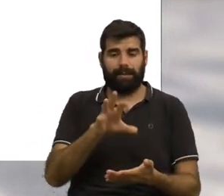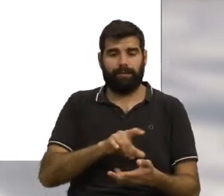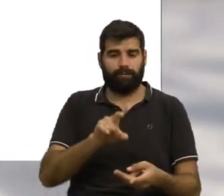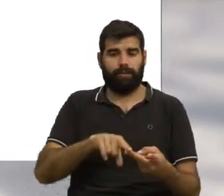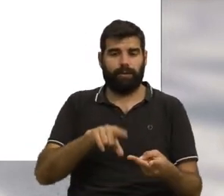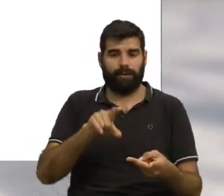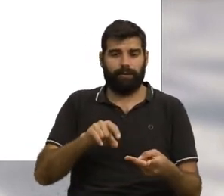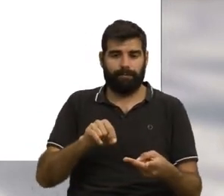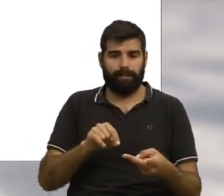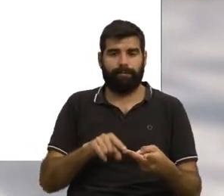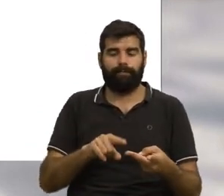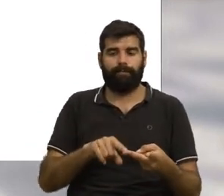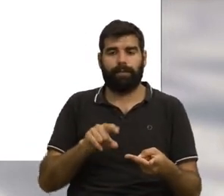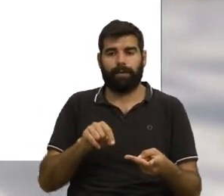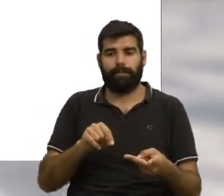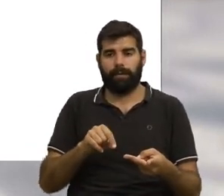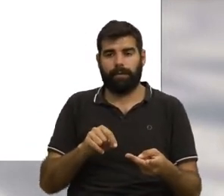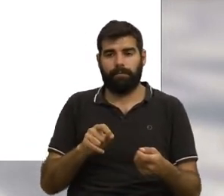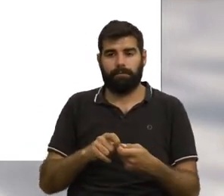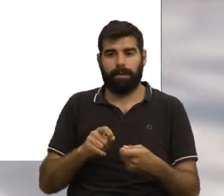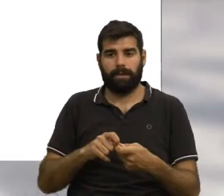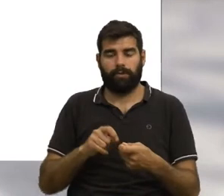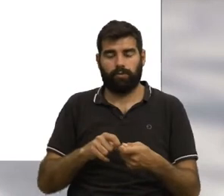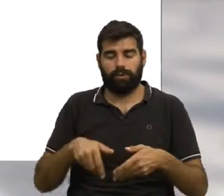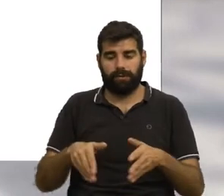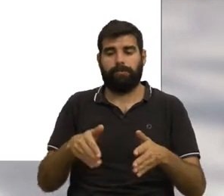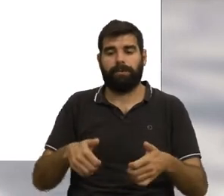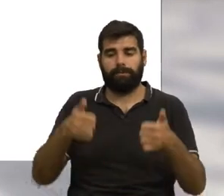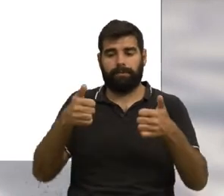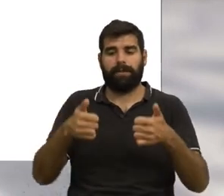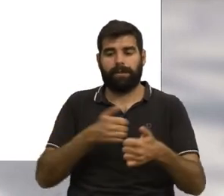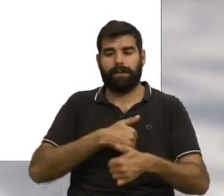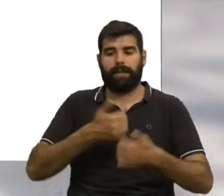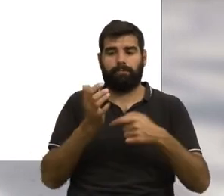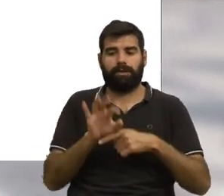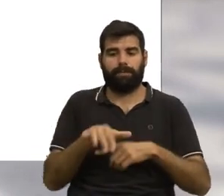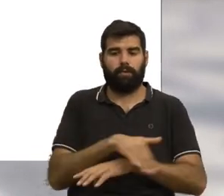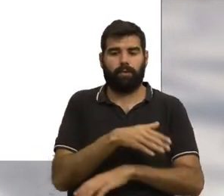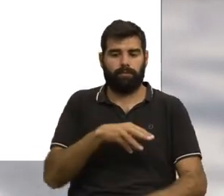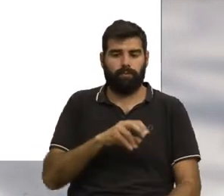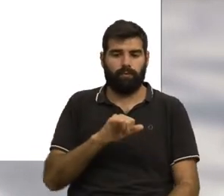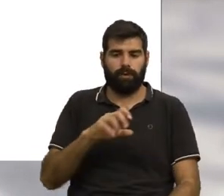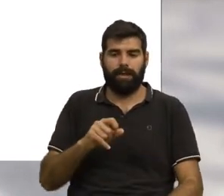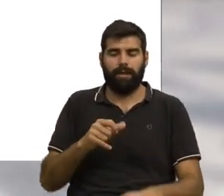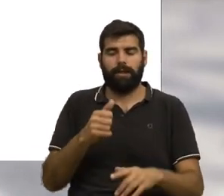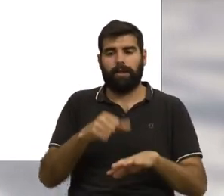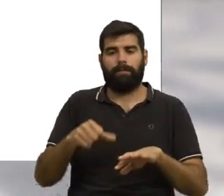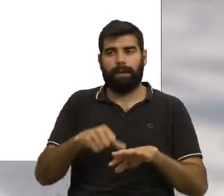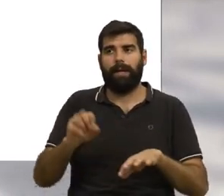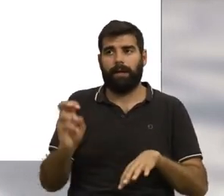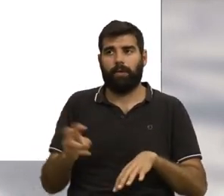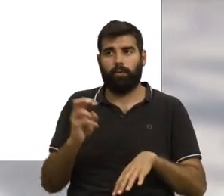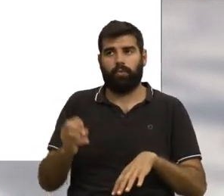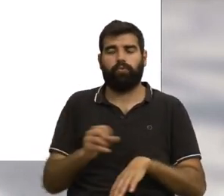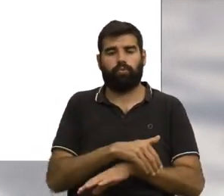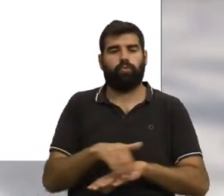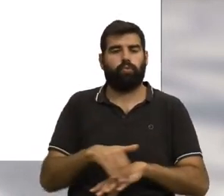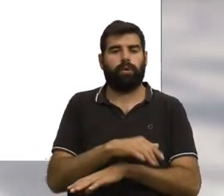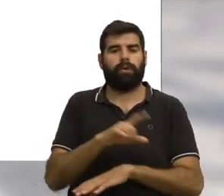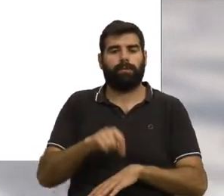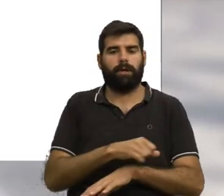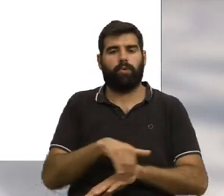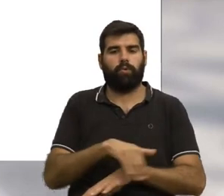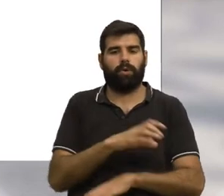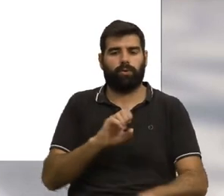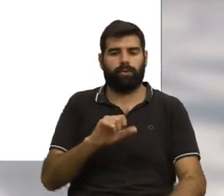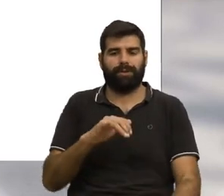e adjacentes aos eixos principais da cidade, como são exemplos a Rua Moraes Soares, a Rua da Prata, a Rua do Ouro, a